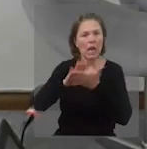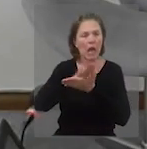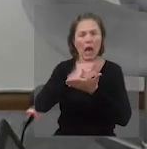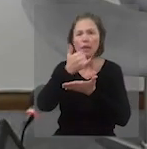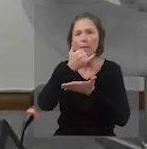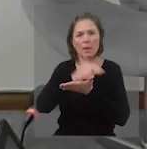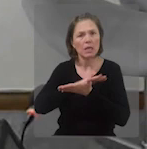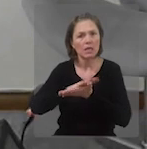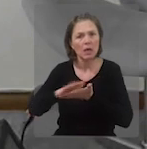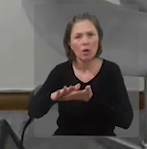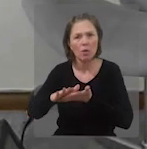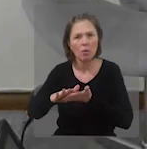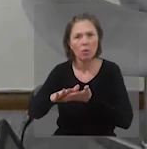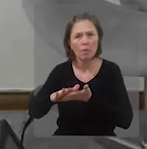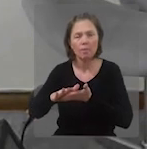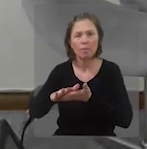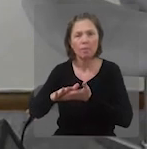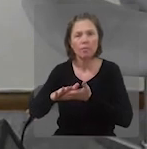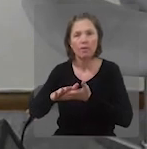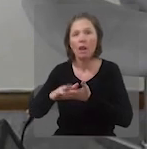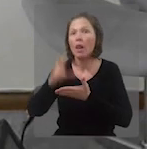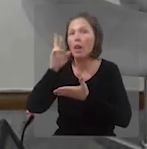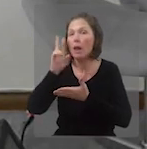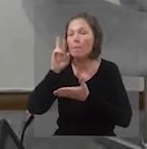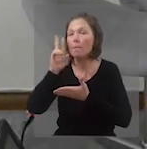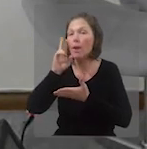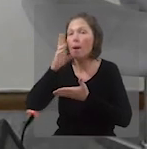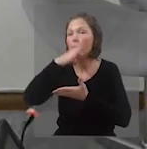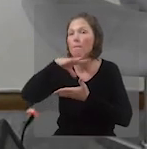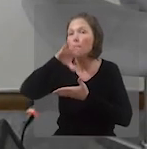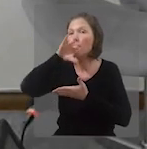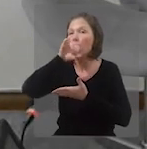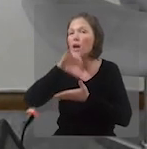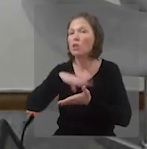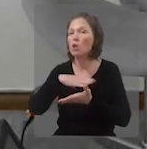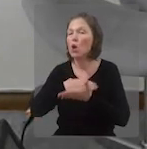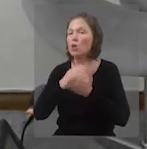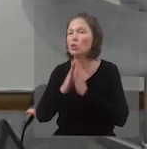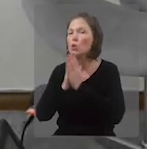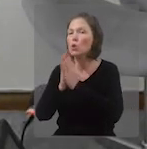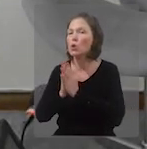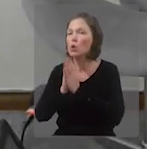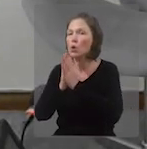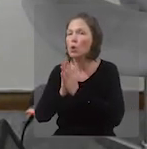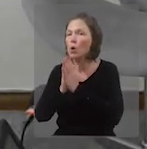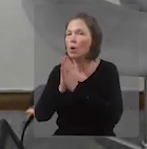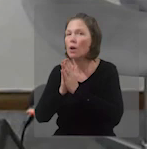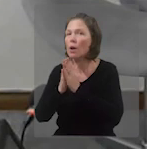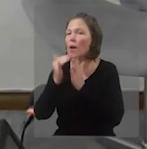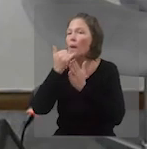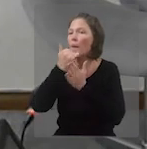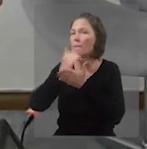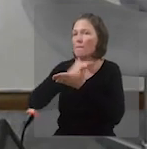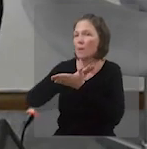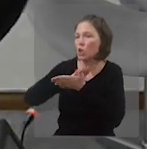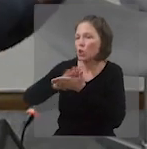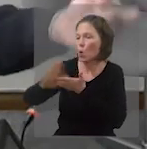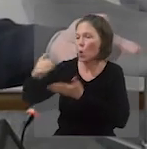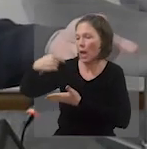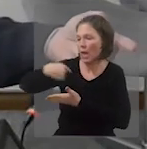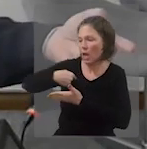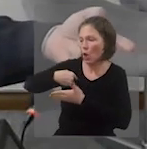o vai acontecer contigo diante de Deus? Veja o Pai Nosso, perdoa as nossas dívidas assim